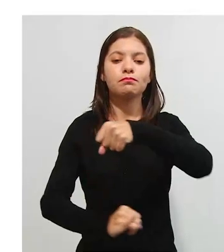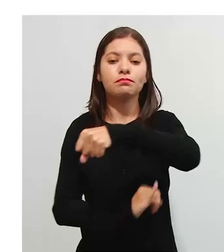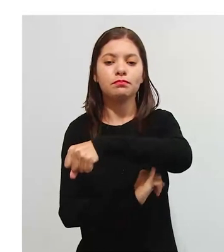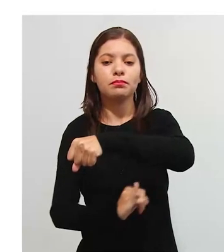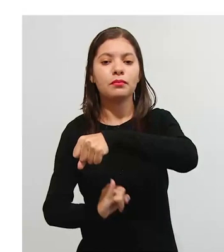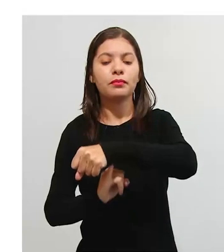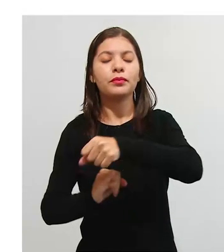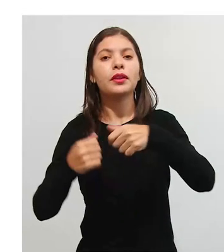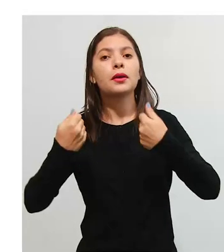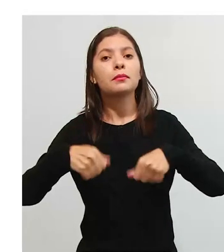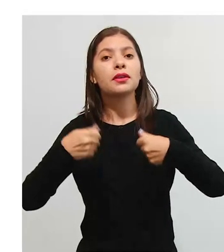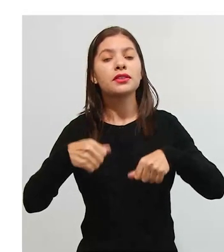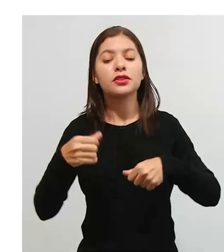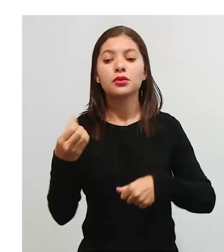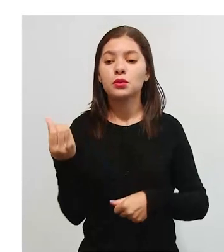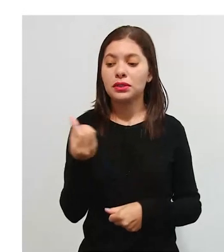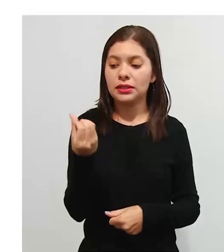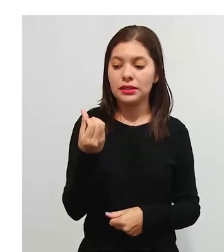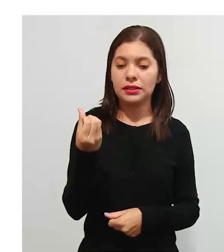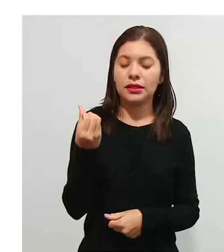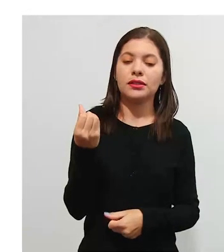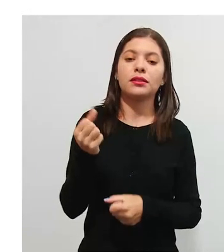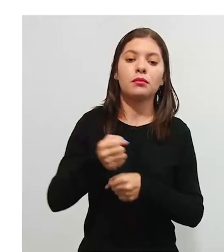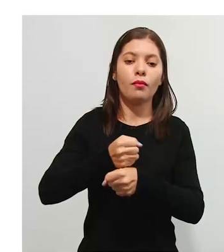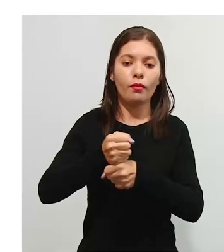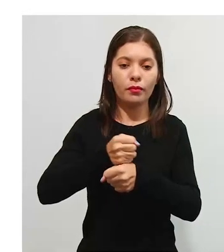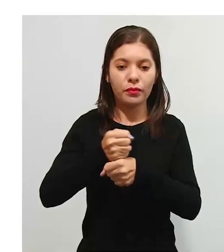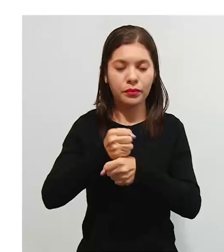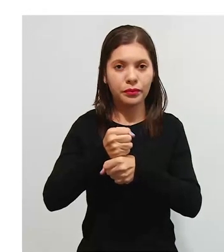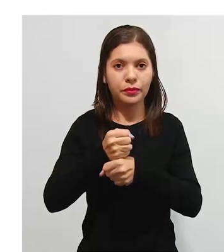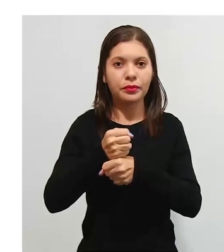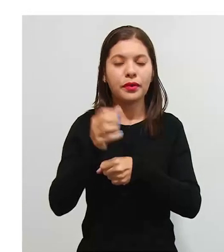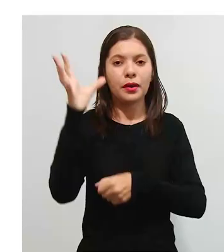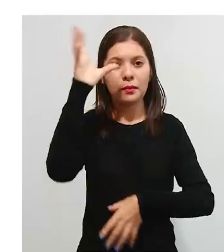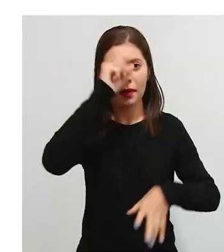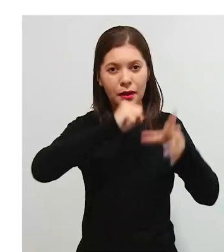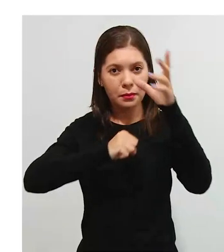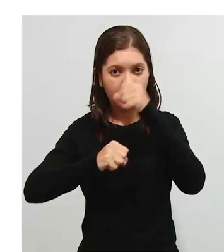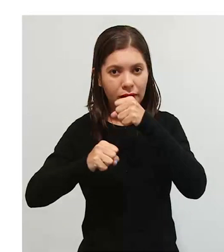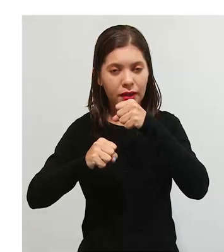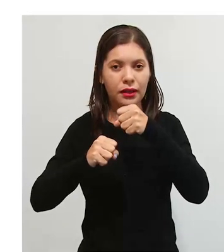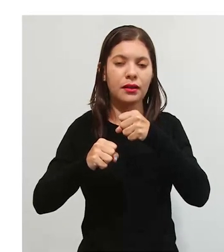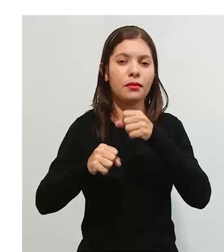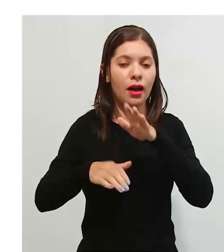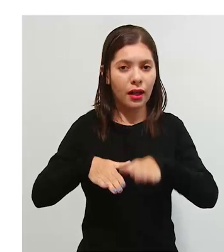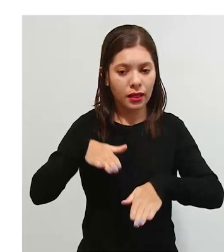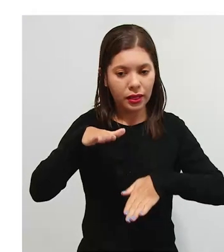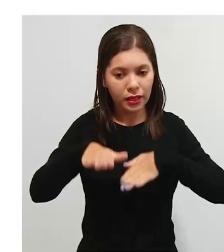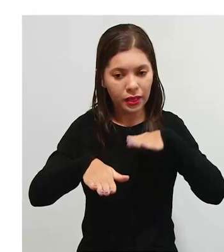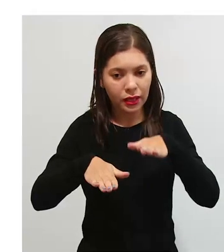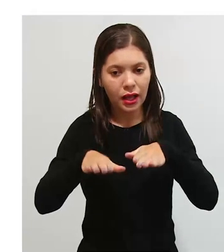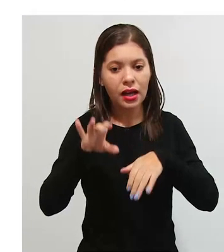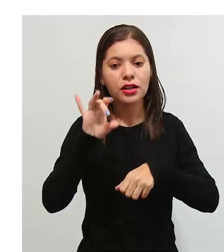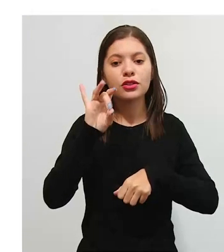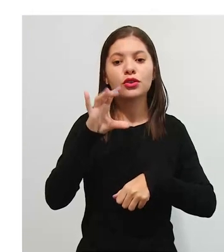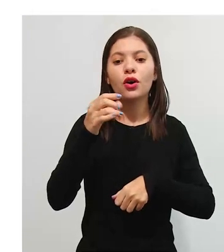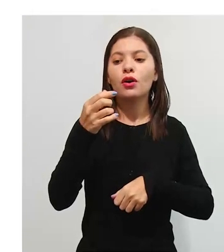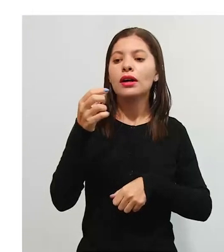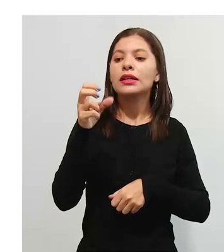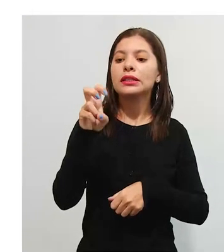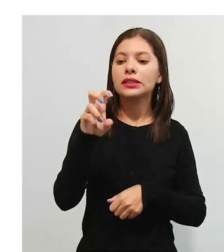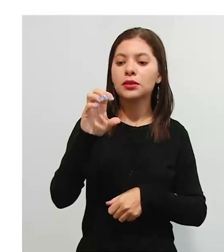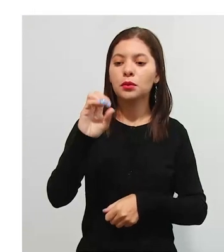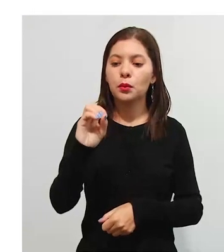Ela necessitou de seis anos para aprender a andar e pouco antes de morrer só tinha um vocabulário de 50